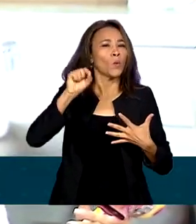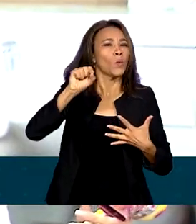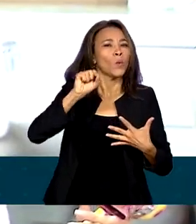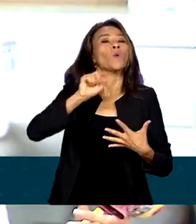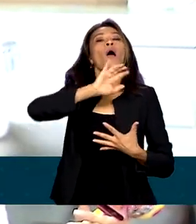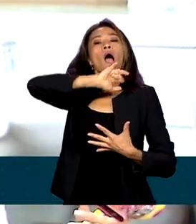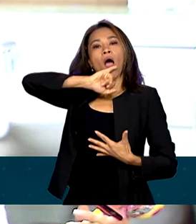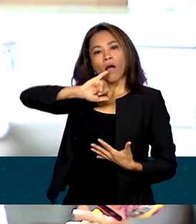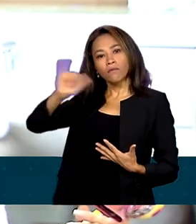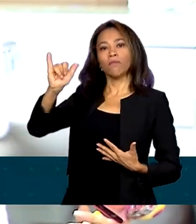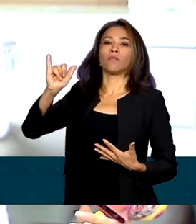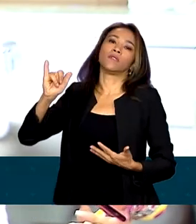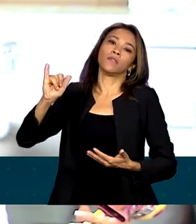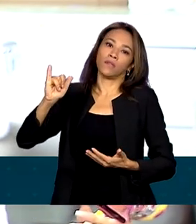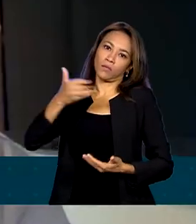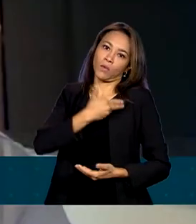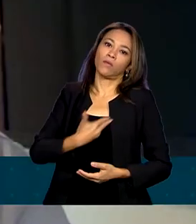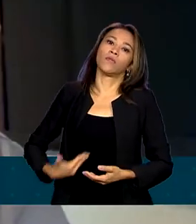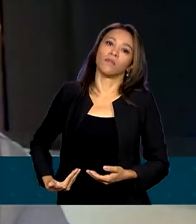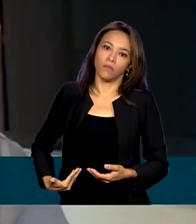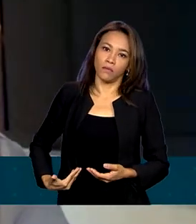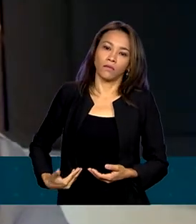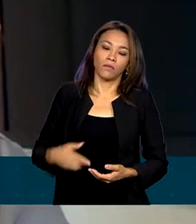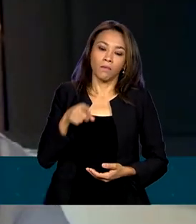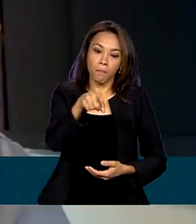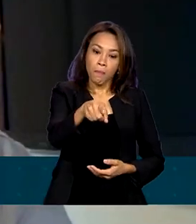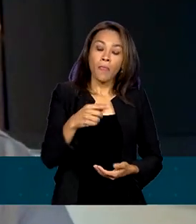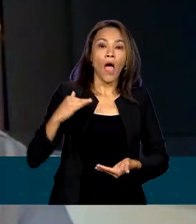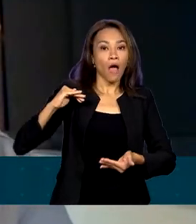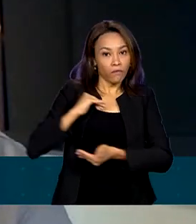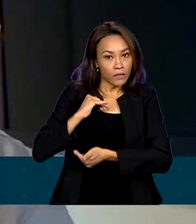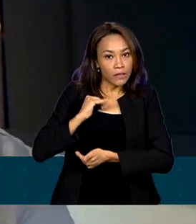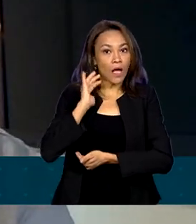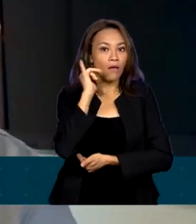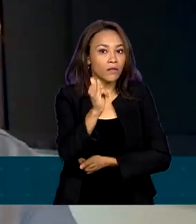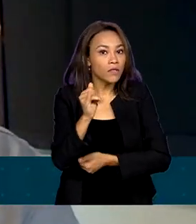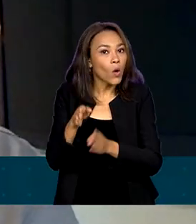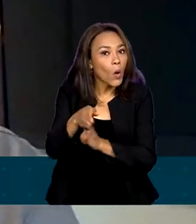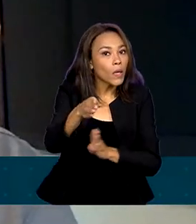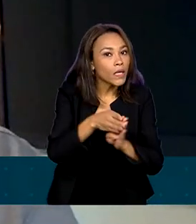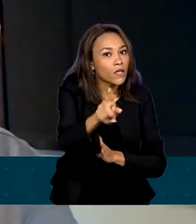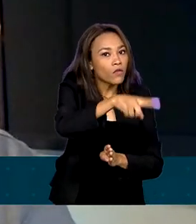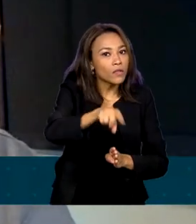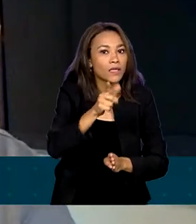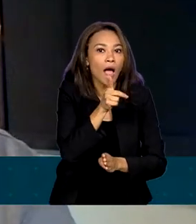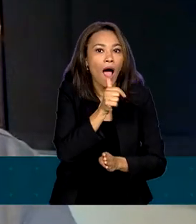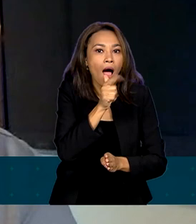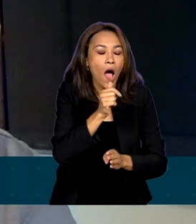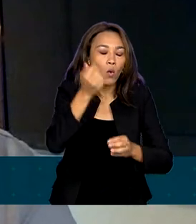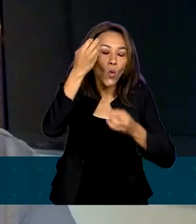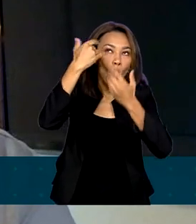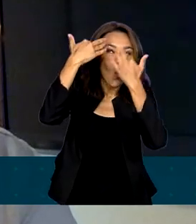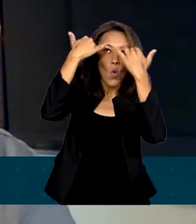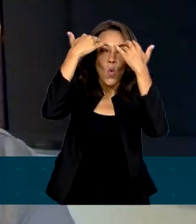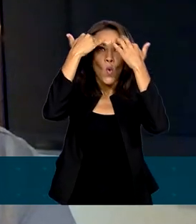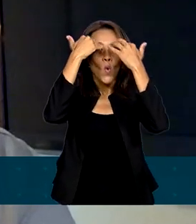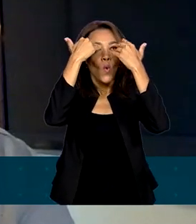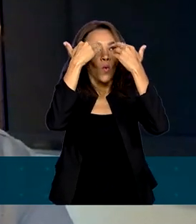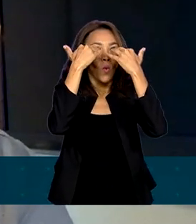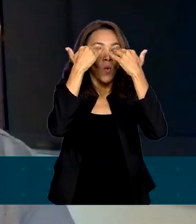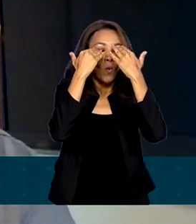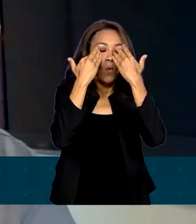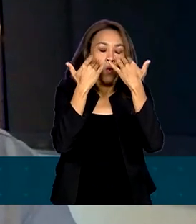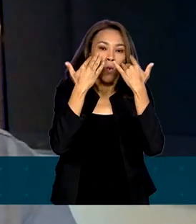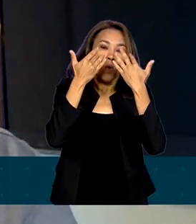seja notificado ao governo. A Anvisa orienta primeiramente que você possa lavar os olhos, caso tenha algum contato do produto com os